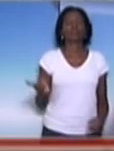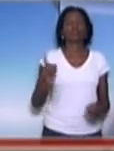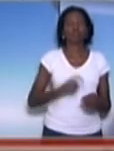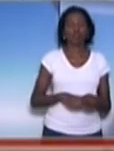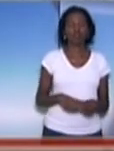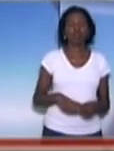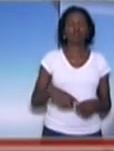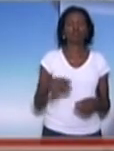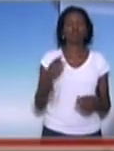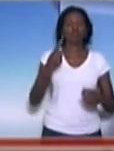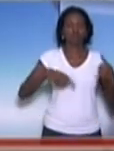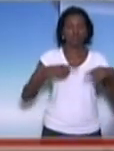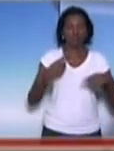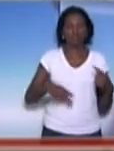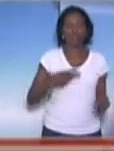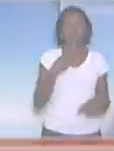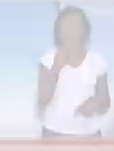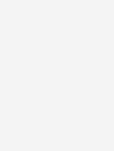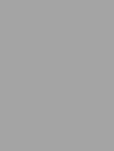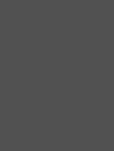sobre os precatórios alimentares no Estado de São Paulo.